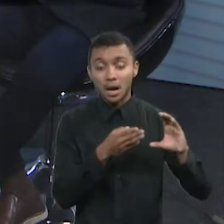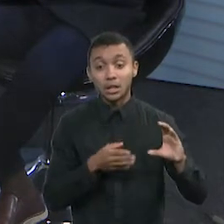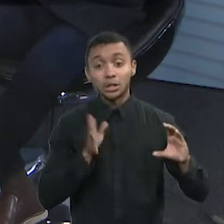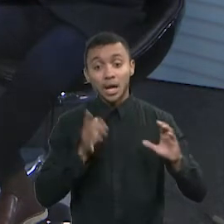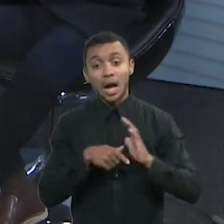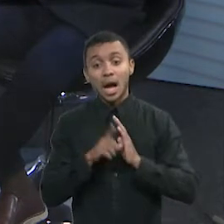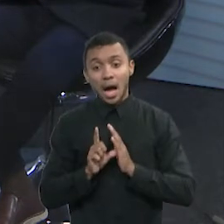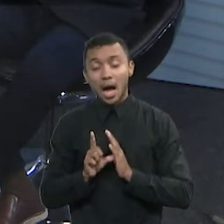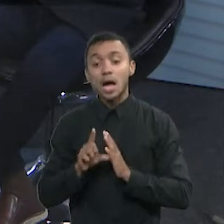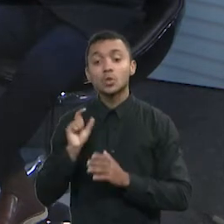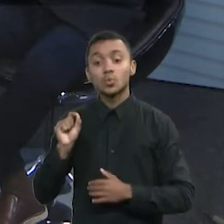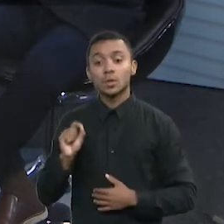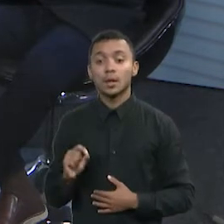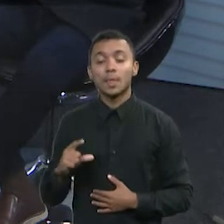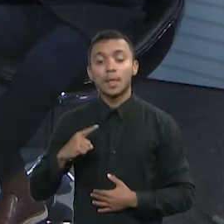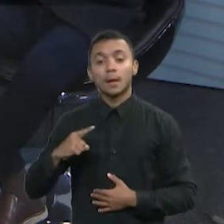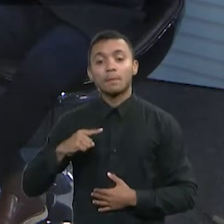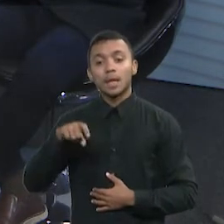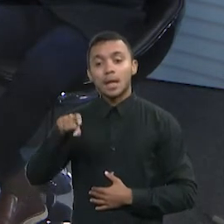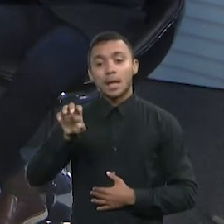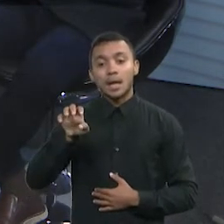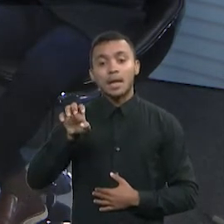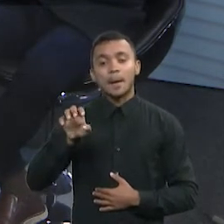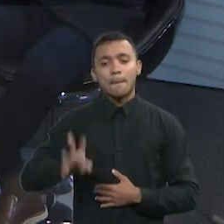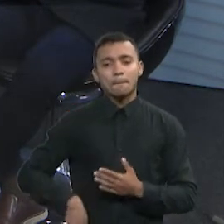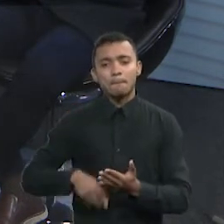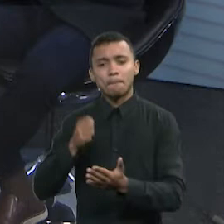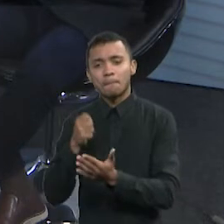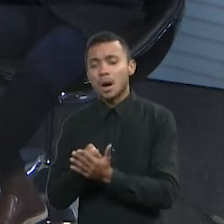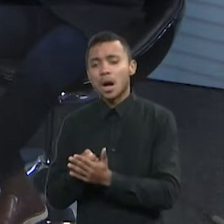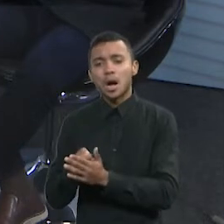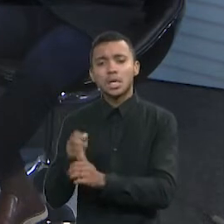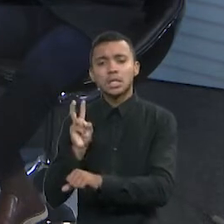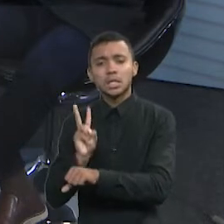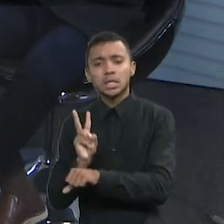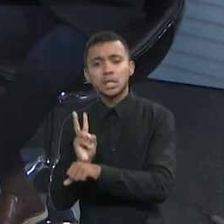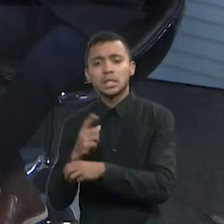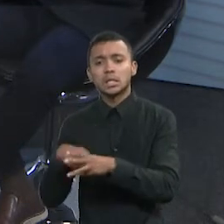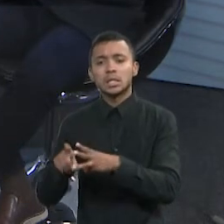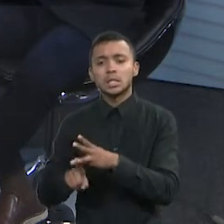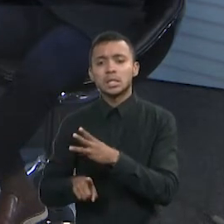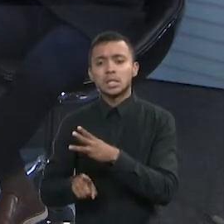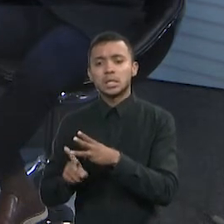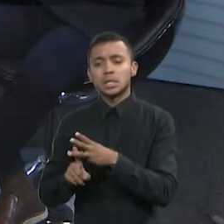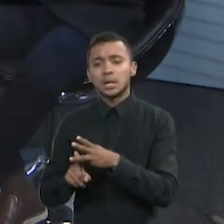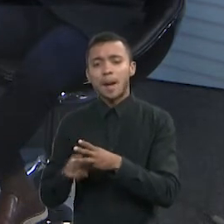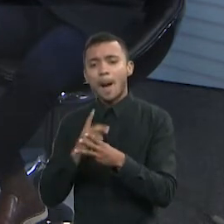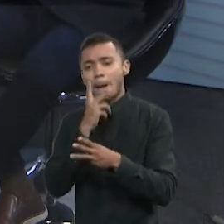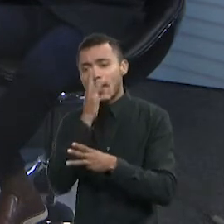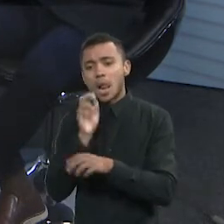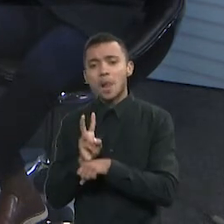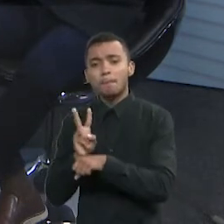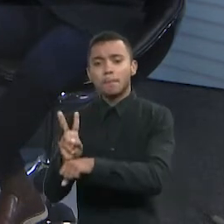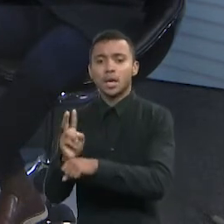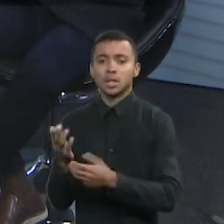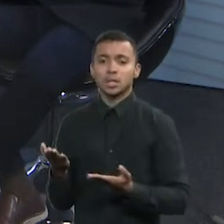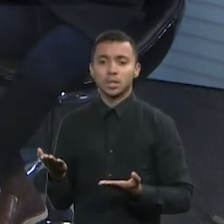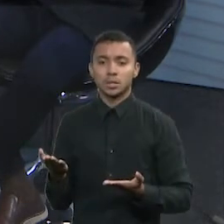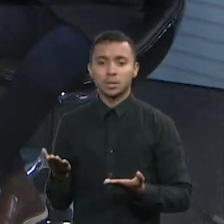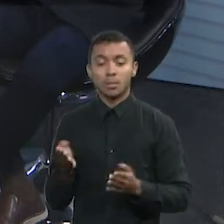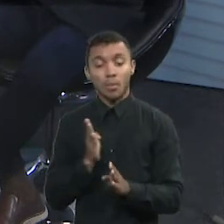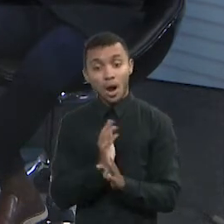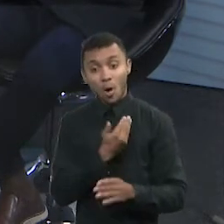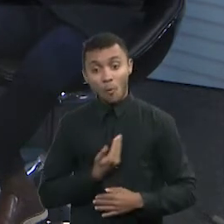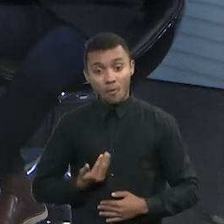os atos executórios. Você tem lá execução, penhora, protesto, que a Receita também está protestando as empresas.